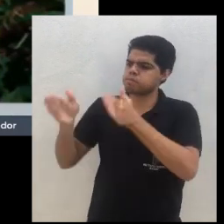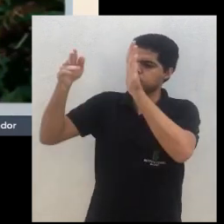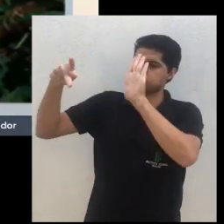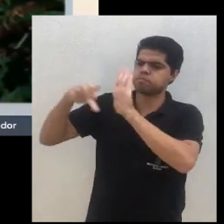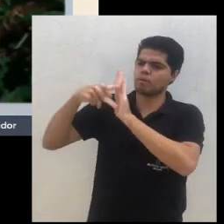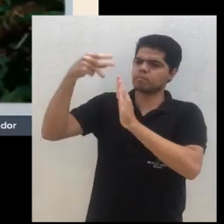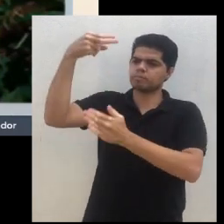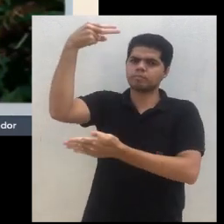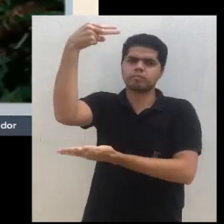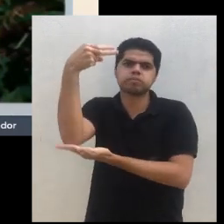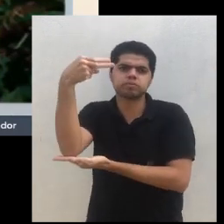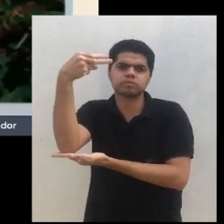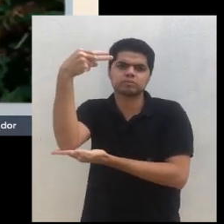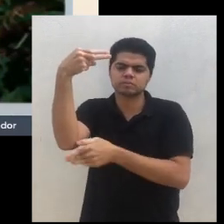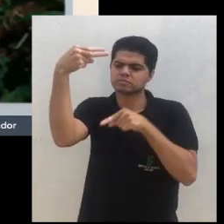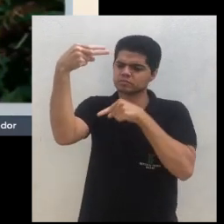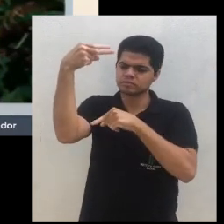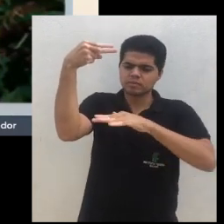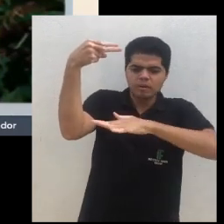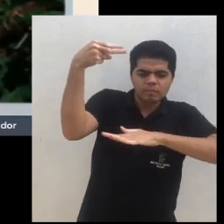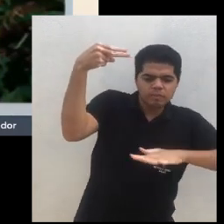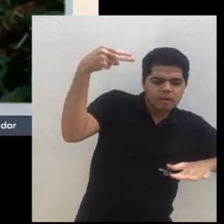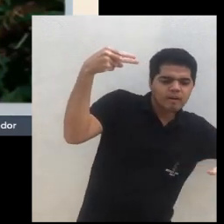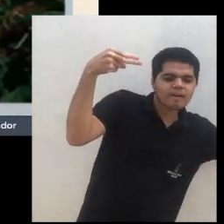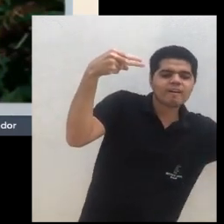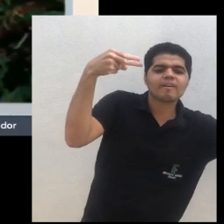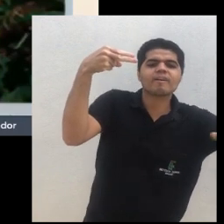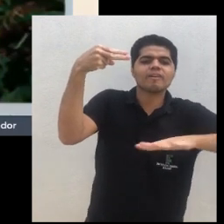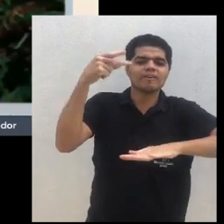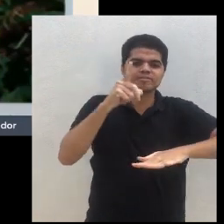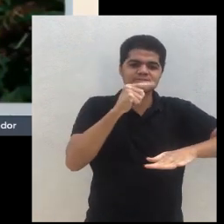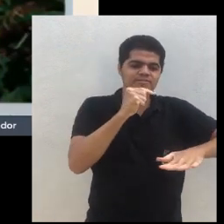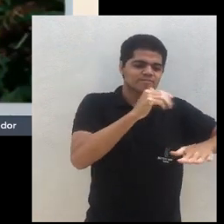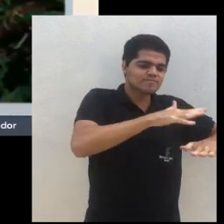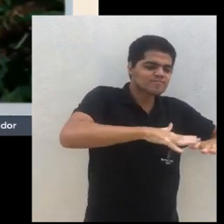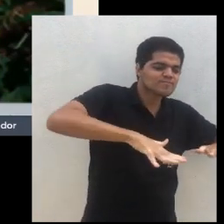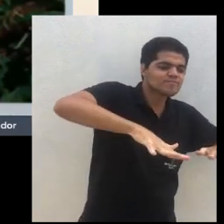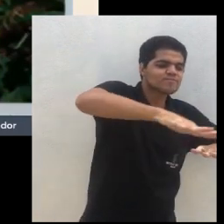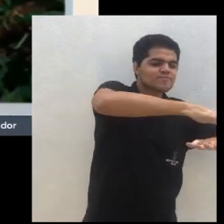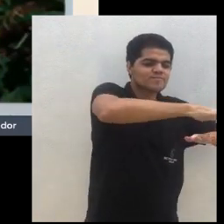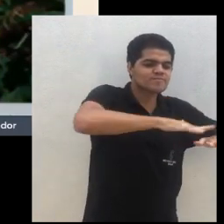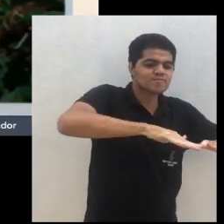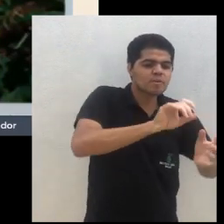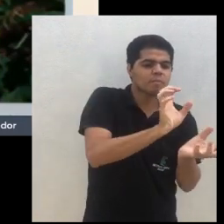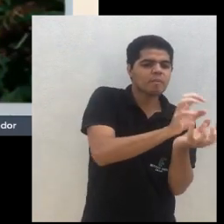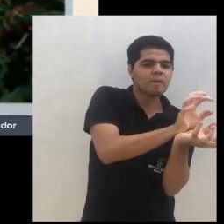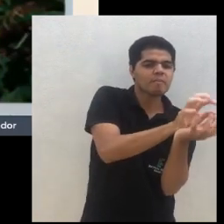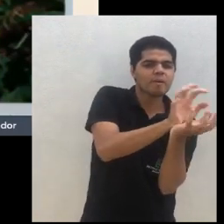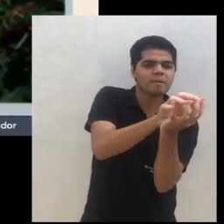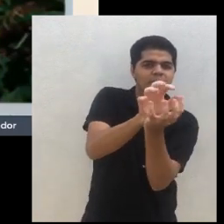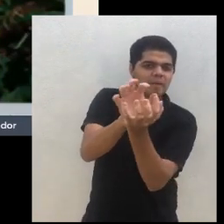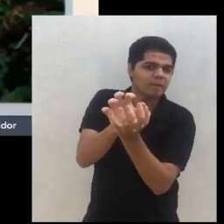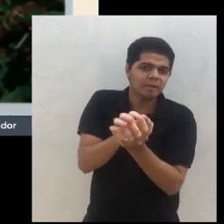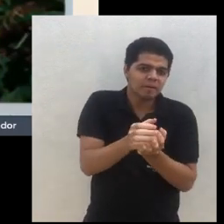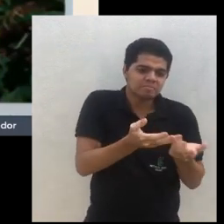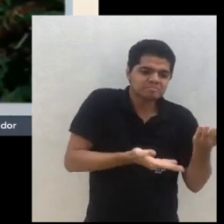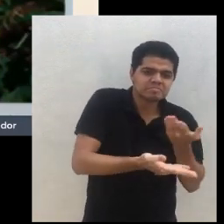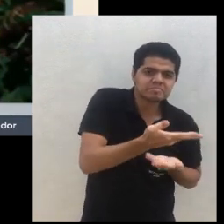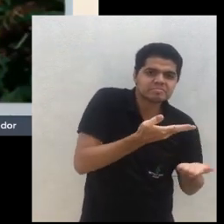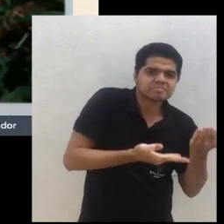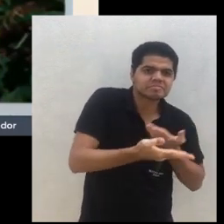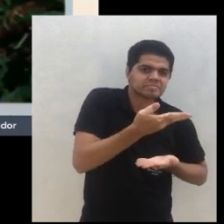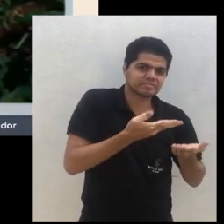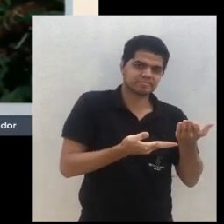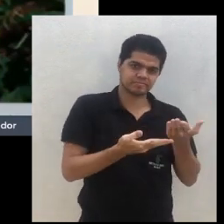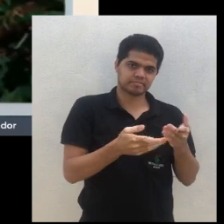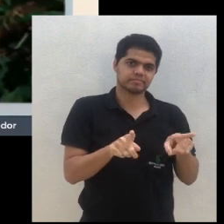Então, o que é que ele fez? Ele fez os sistemas agroflorestais em volta das lagoas, que ele tem uma criação de jacarés. Então,